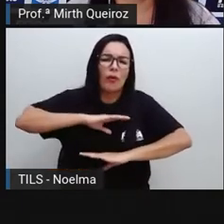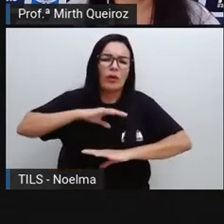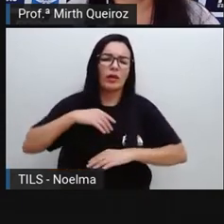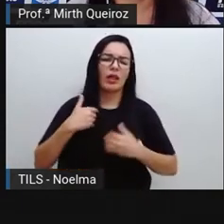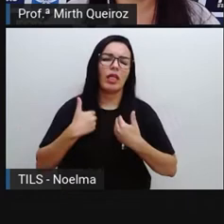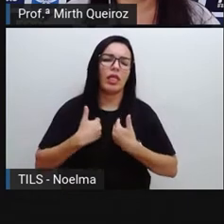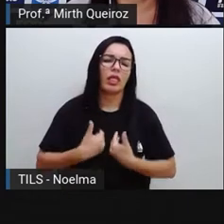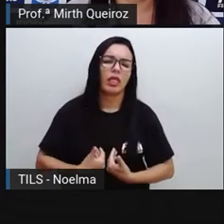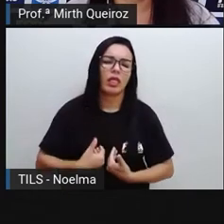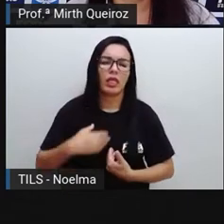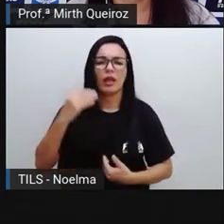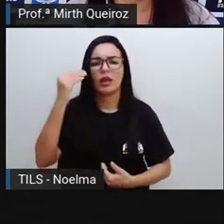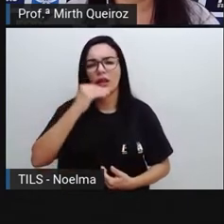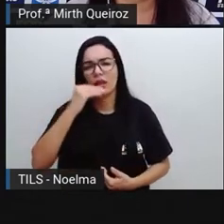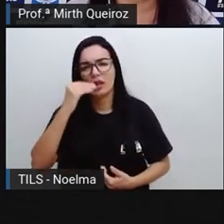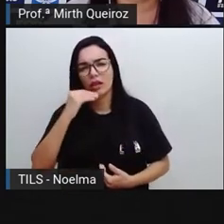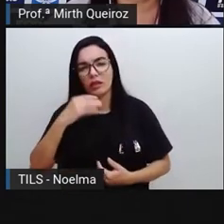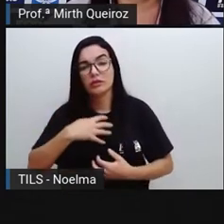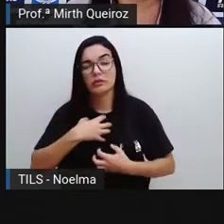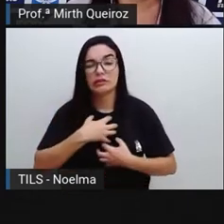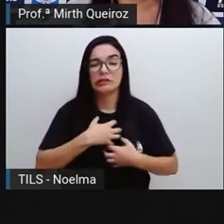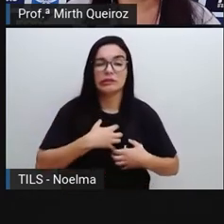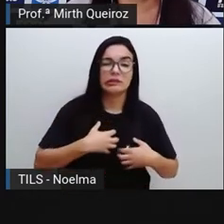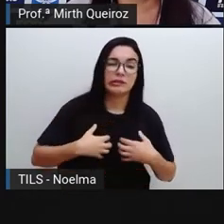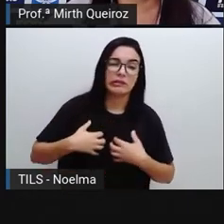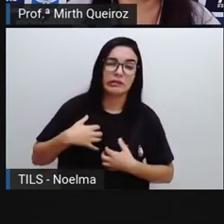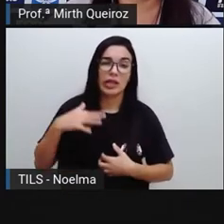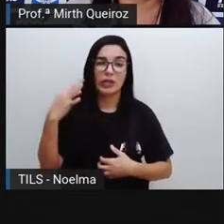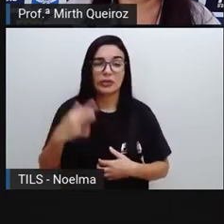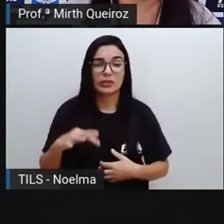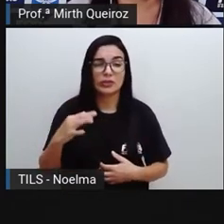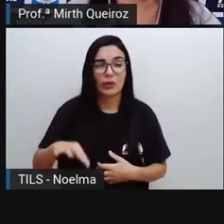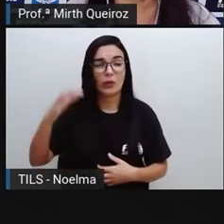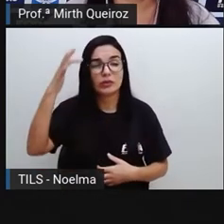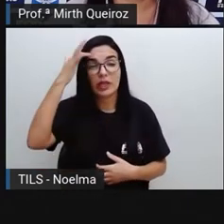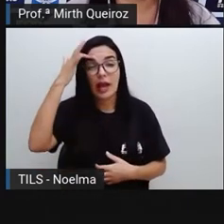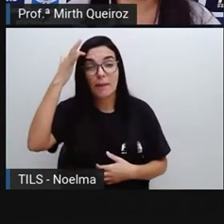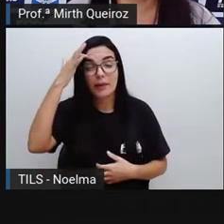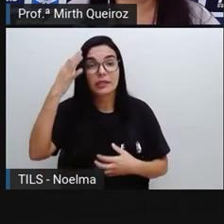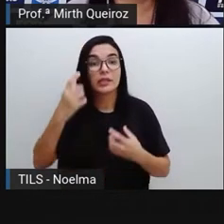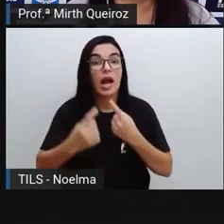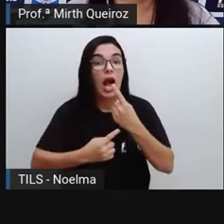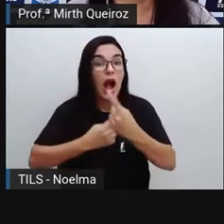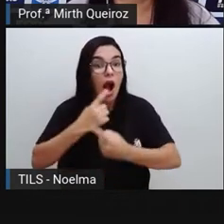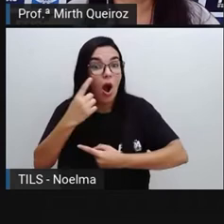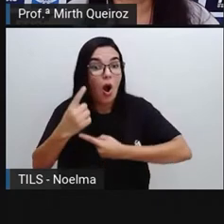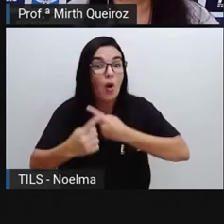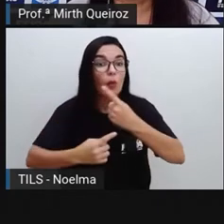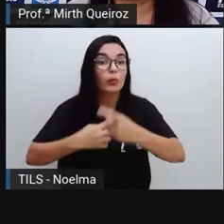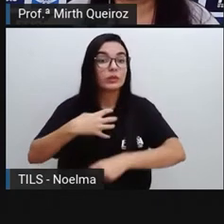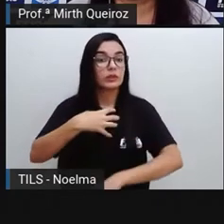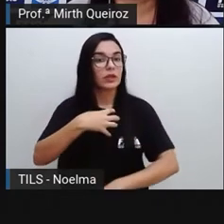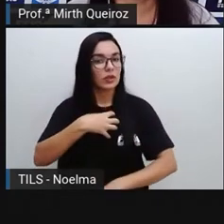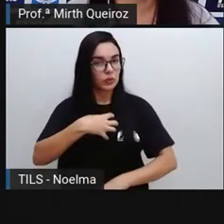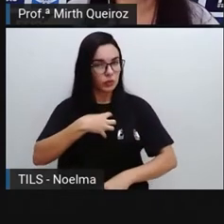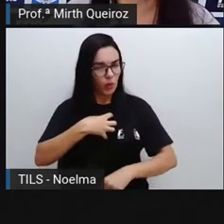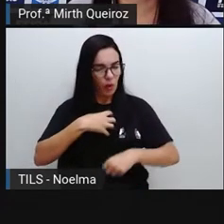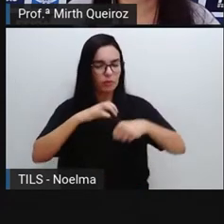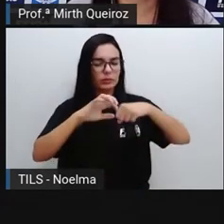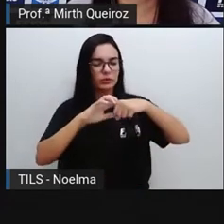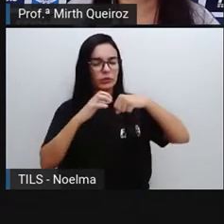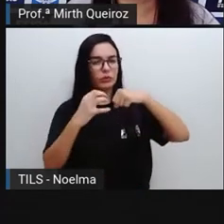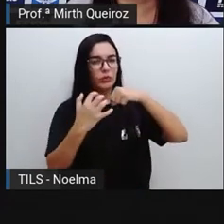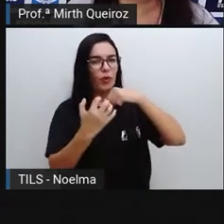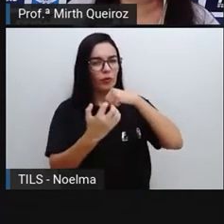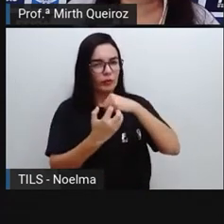fadiga, fraqueza, mal-estar, dor de cabeça, são alguns dos sintomas da Covid-19, são os